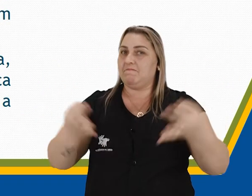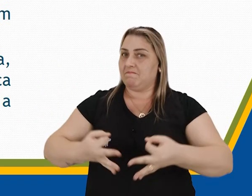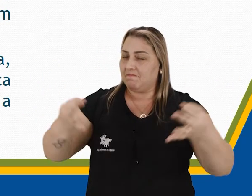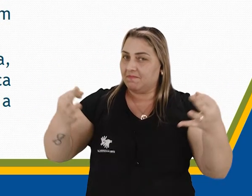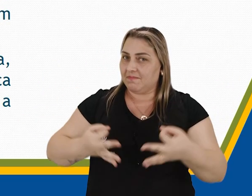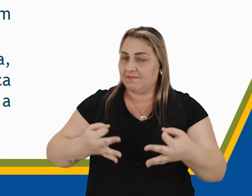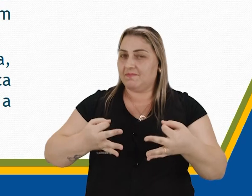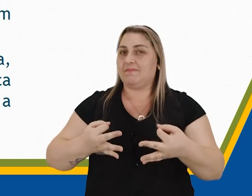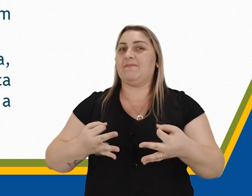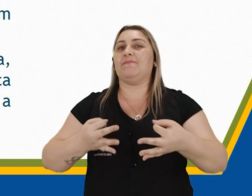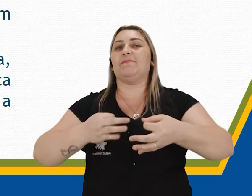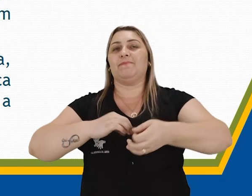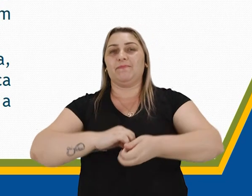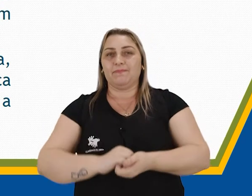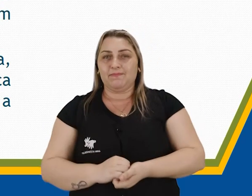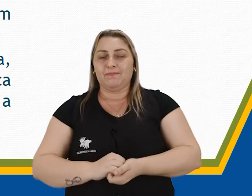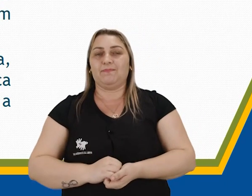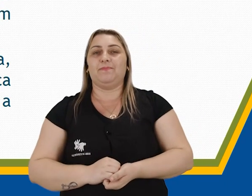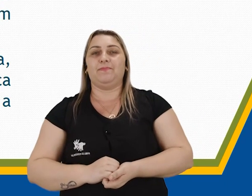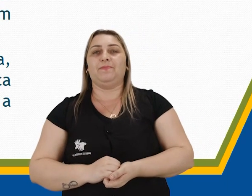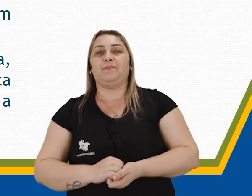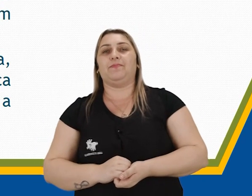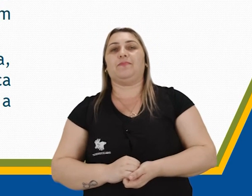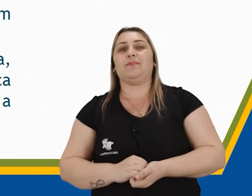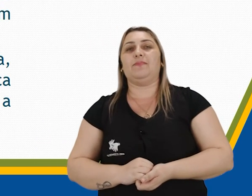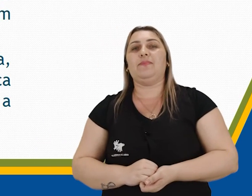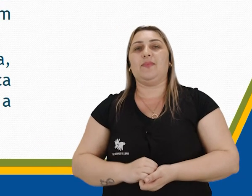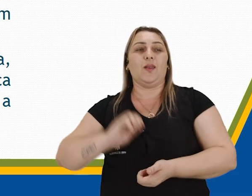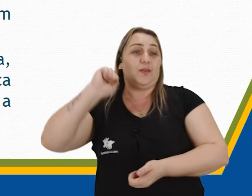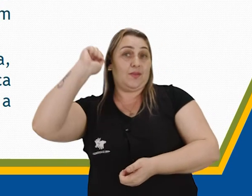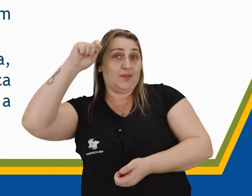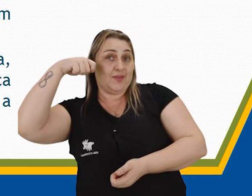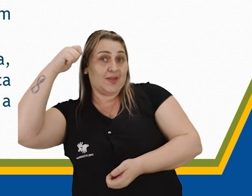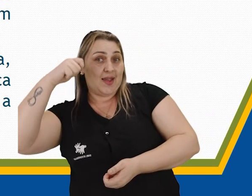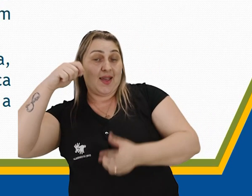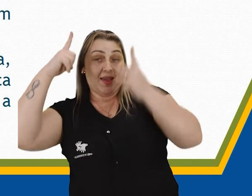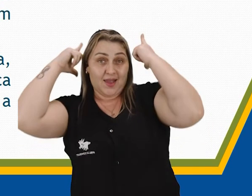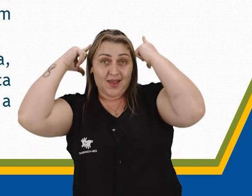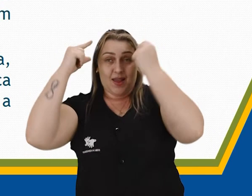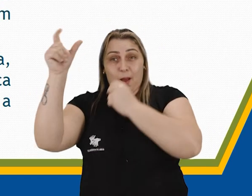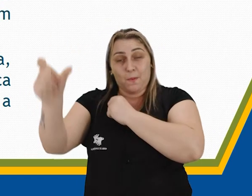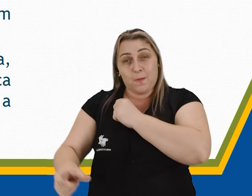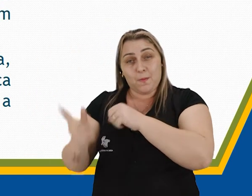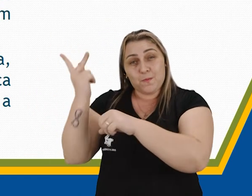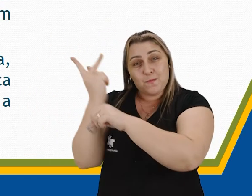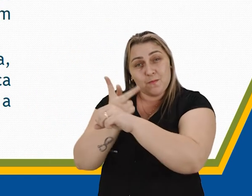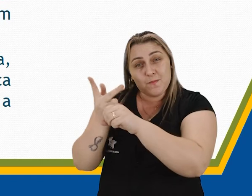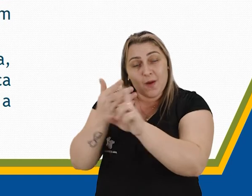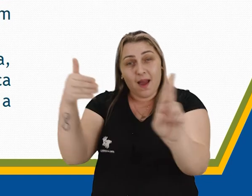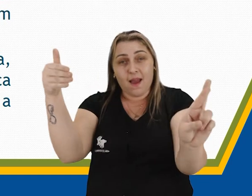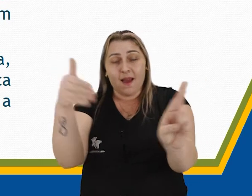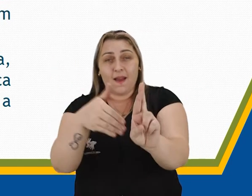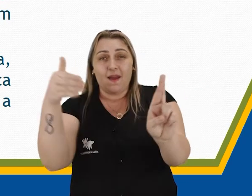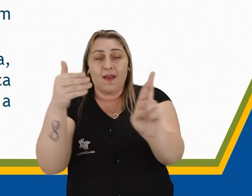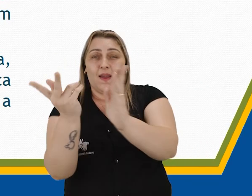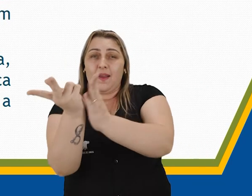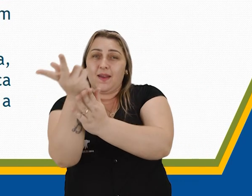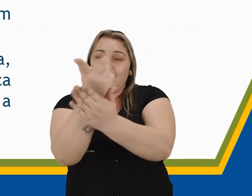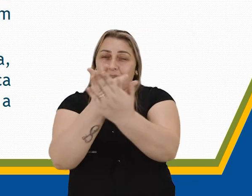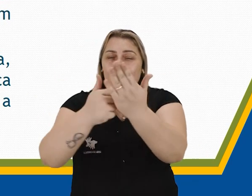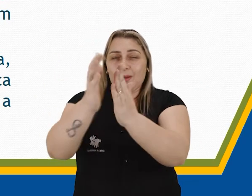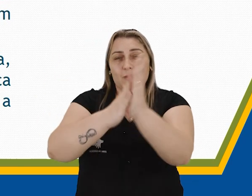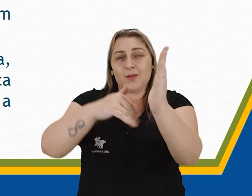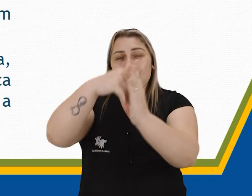quê? Perfeição. Os artistas gregos buscavam representar através das artes